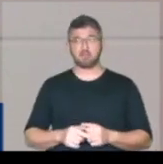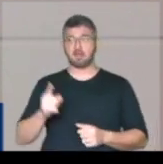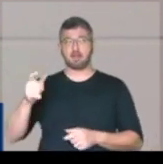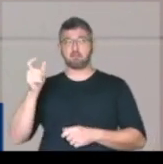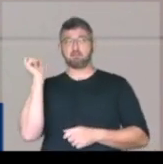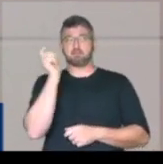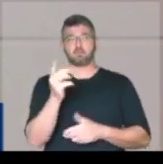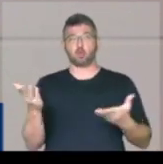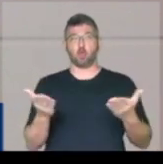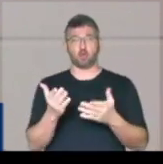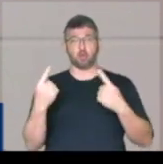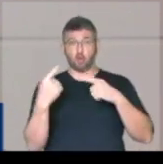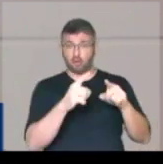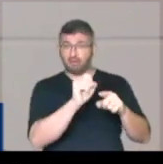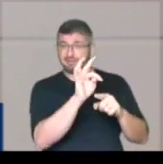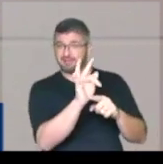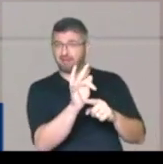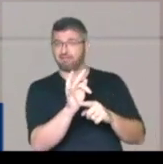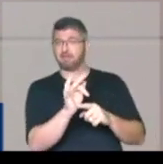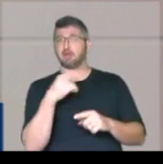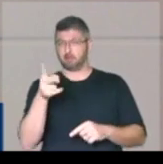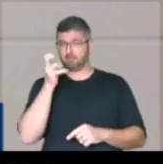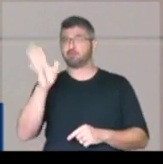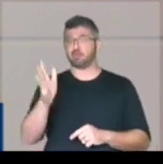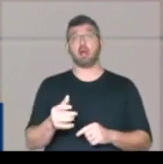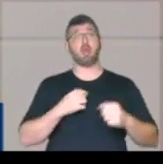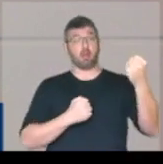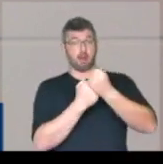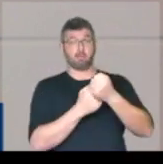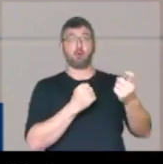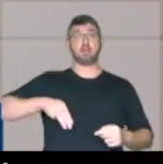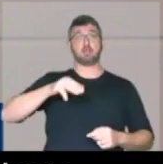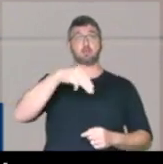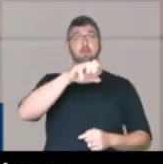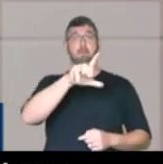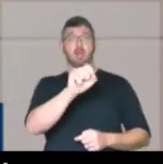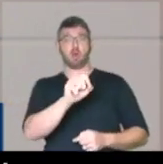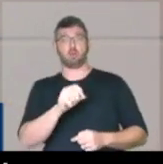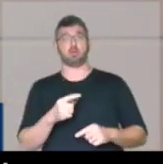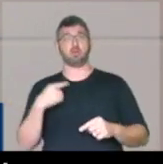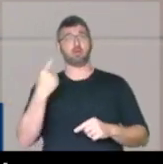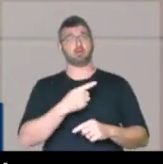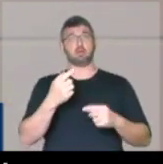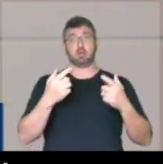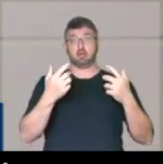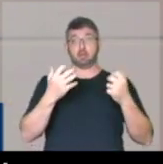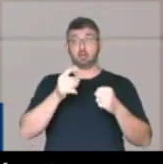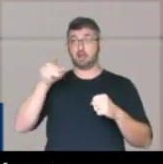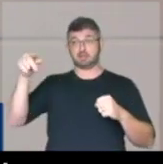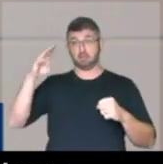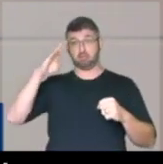ataques dele hoje são ao Supremo. Aliás, aproveito para me solidarizar com o ministro Celso Chimelo, não aceitando o ataque do vice